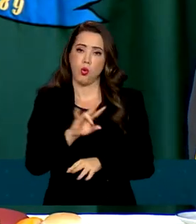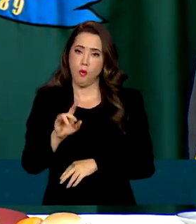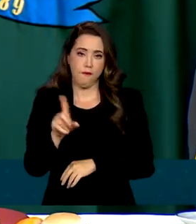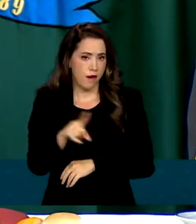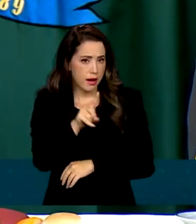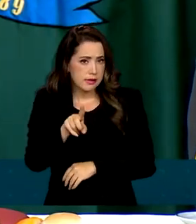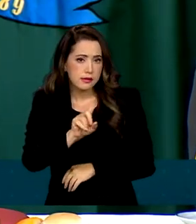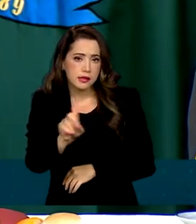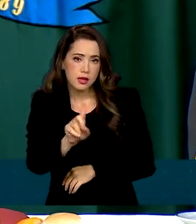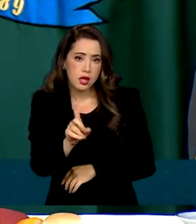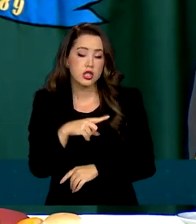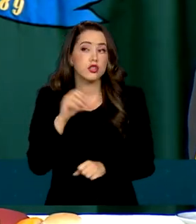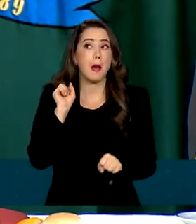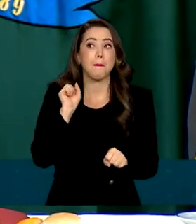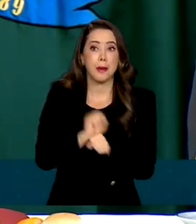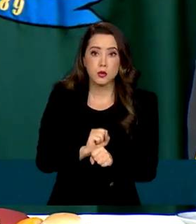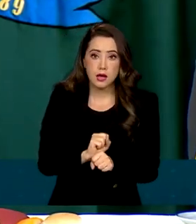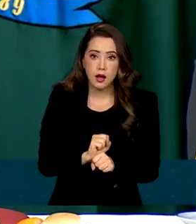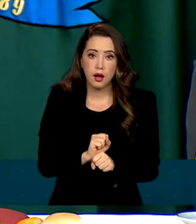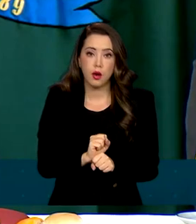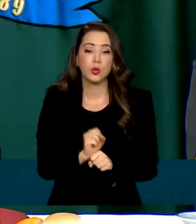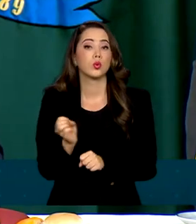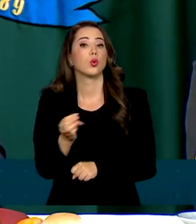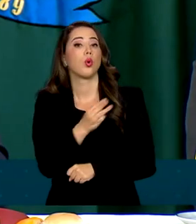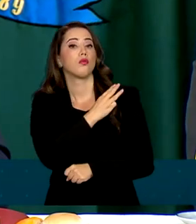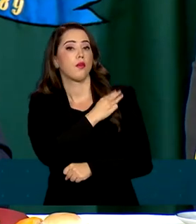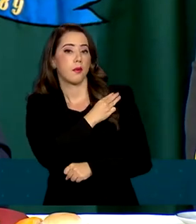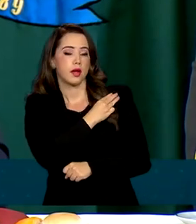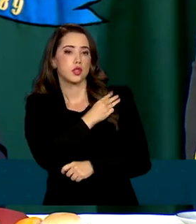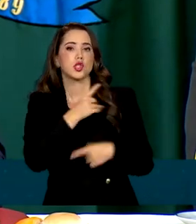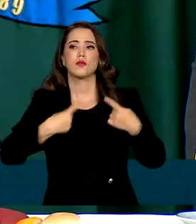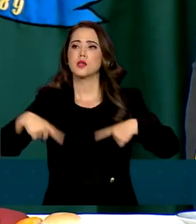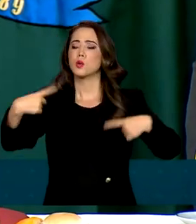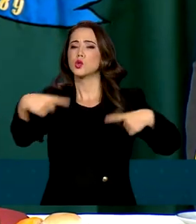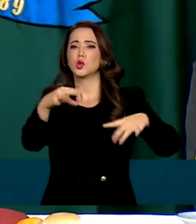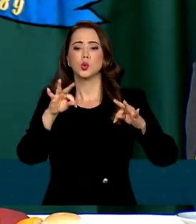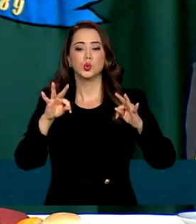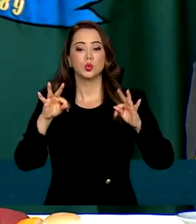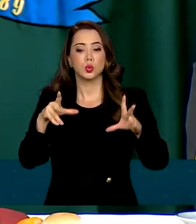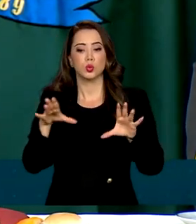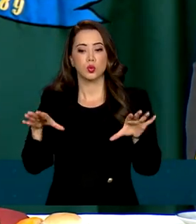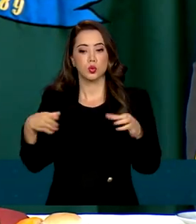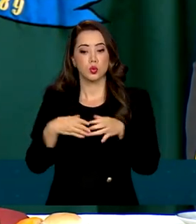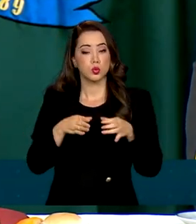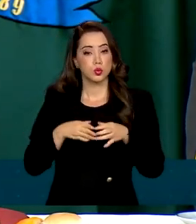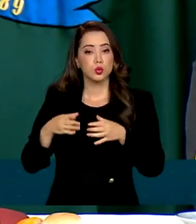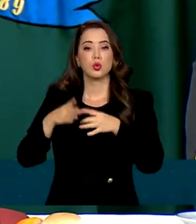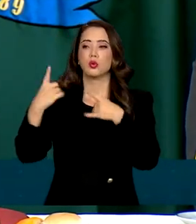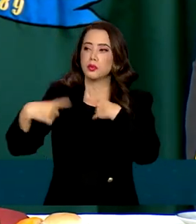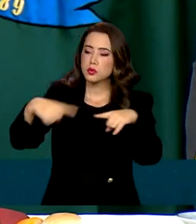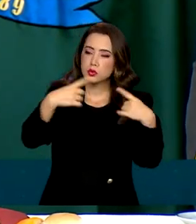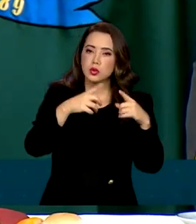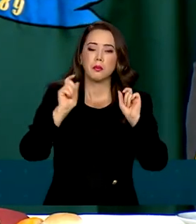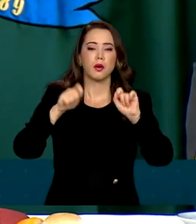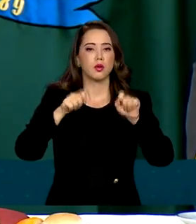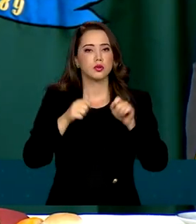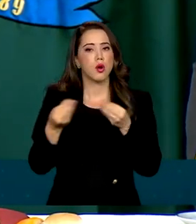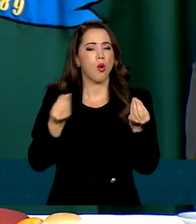Nós suspendemos e vamos discutir com todas as entidades interessadas em discutir como